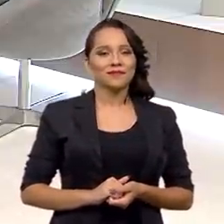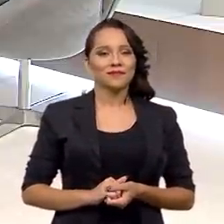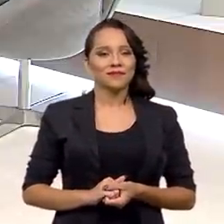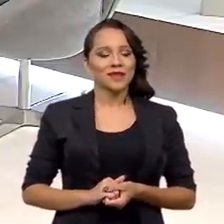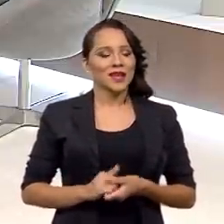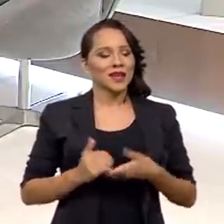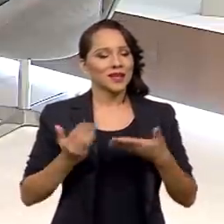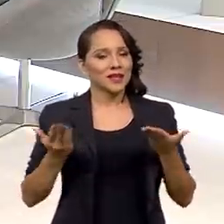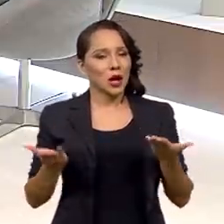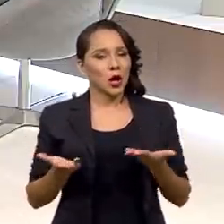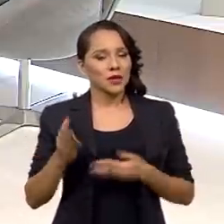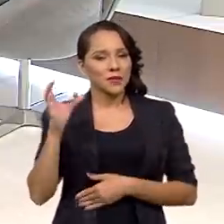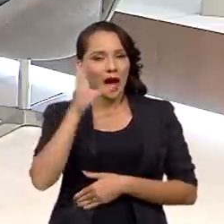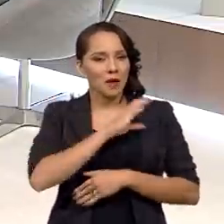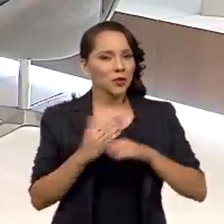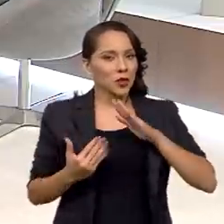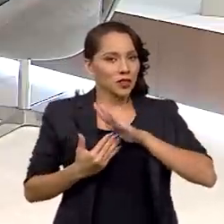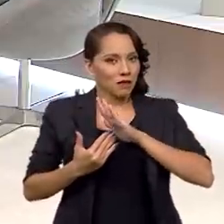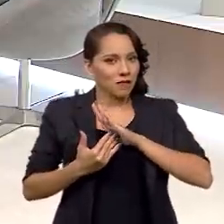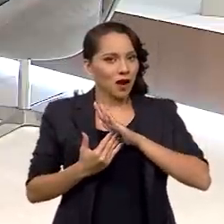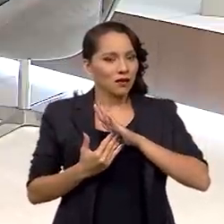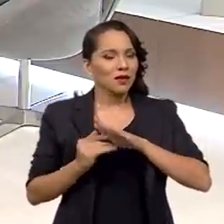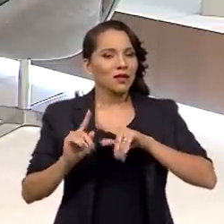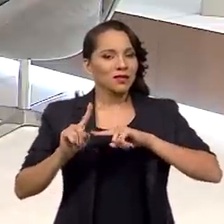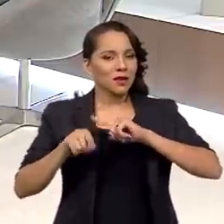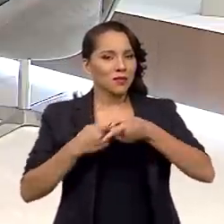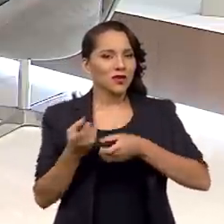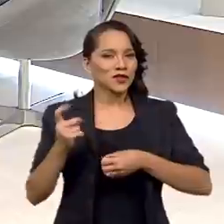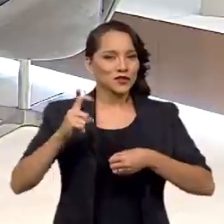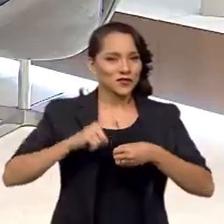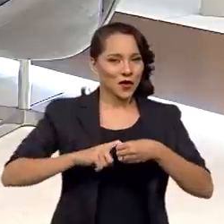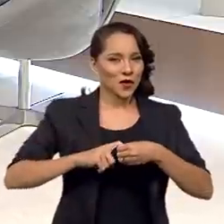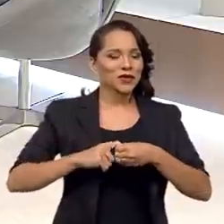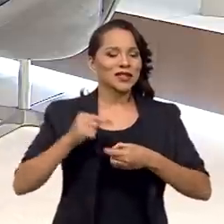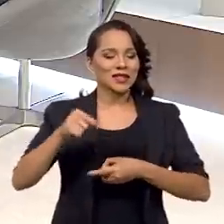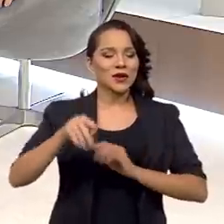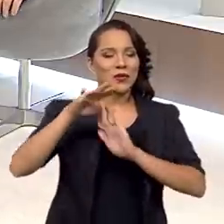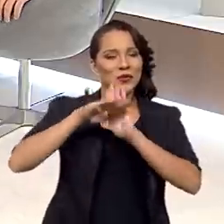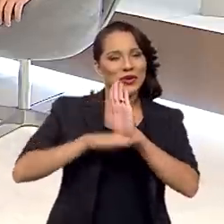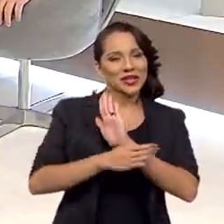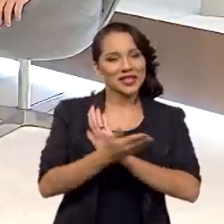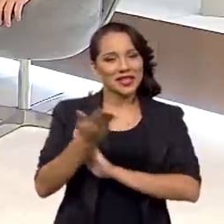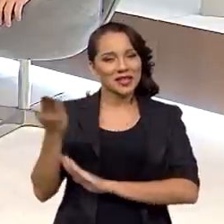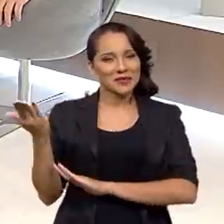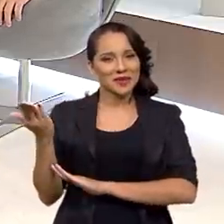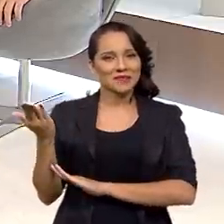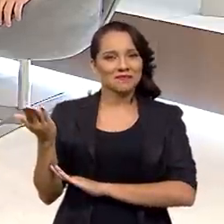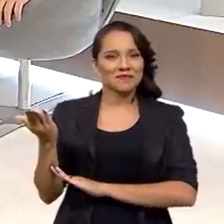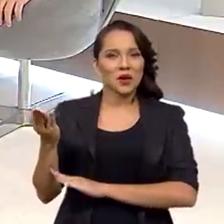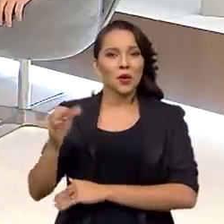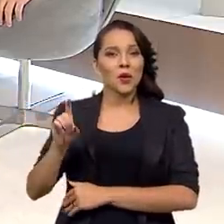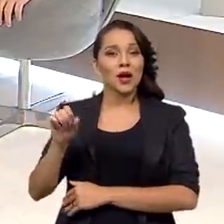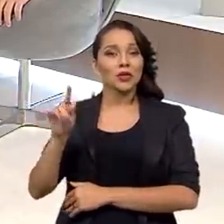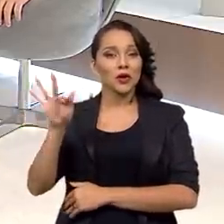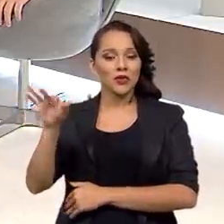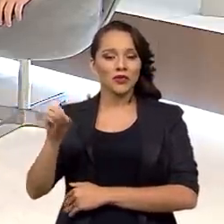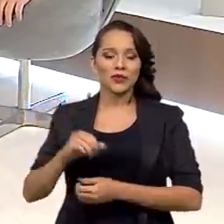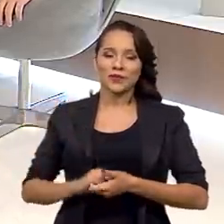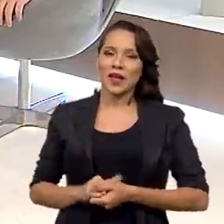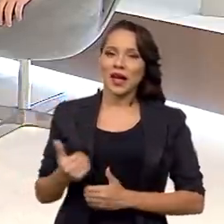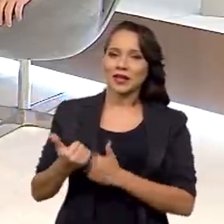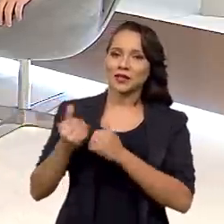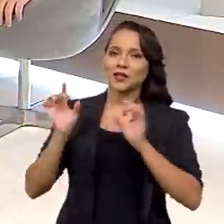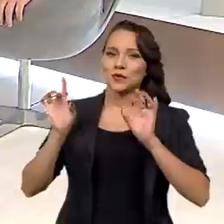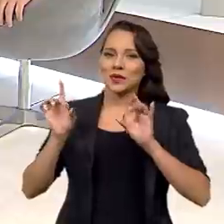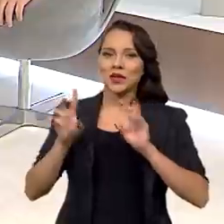Vamos para um rápido intervalo e daqui a pouco voltamos aqui no Brasil em pauta com Adolfo Saksida, assessor